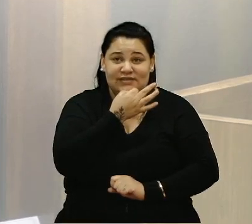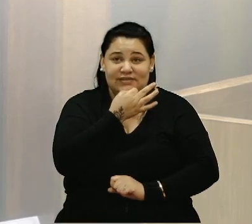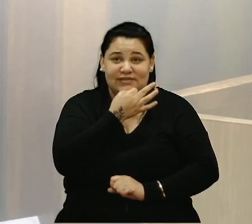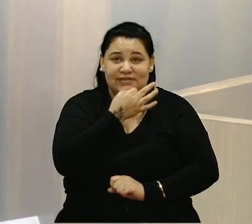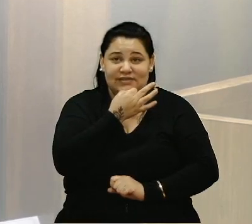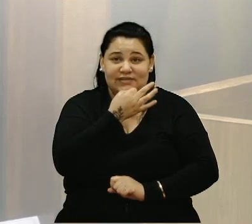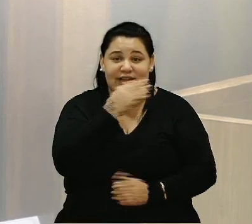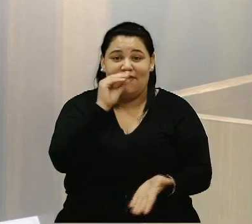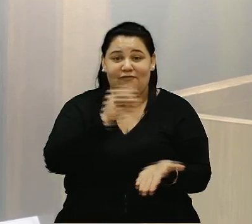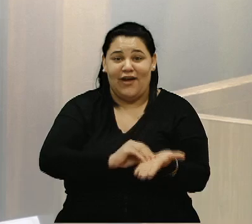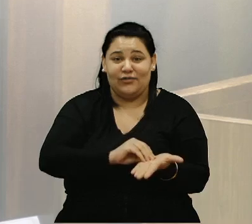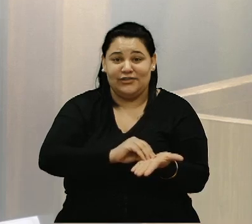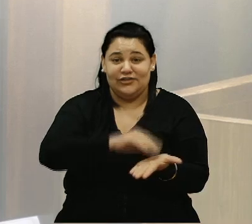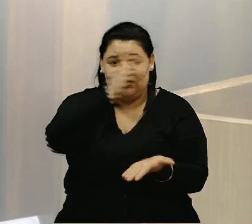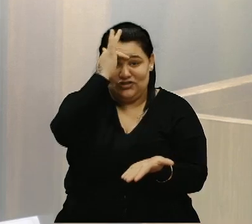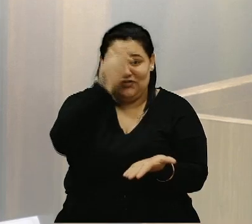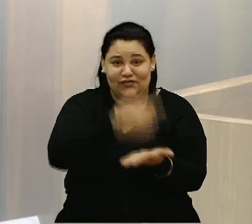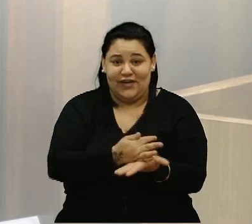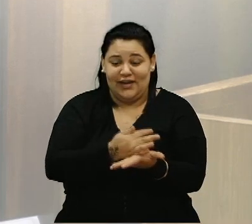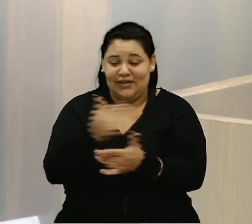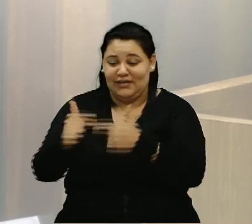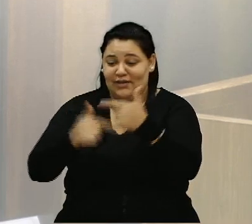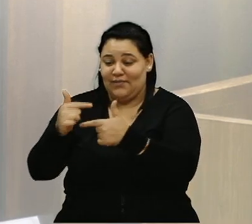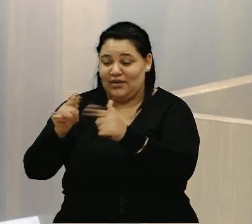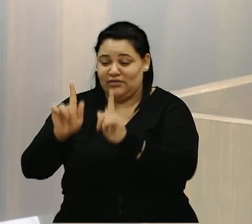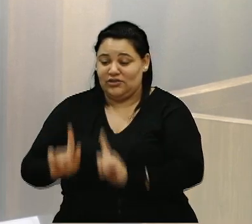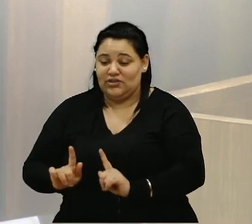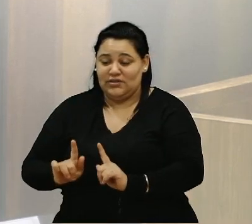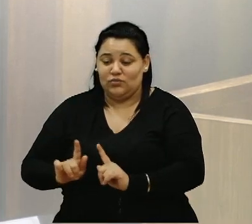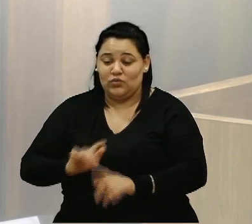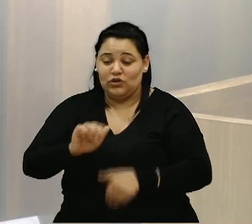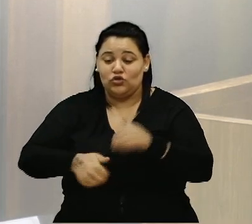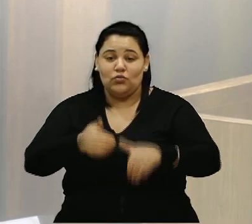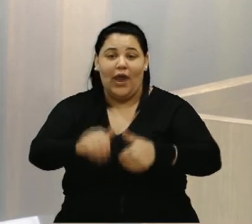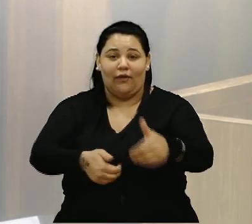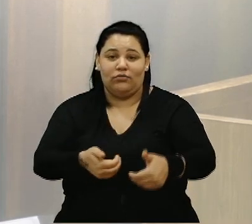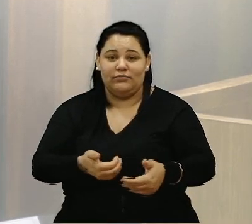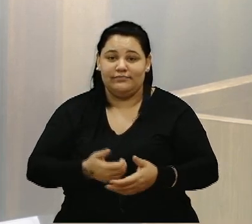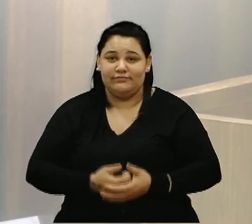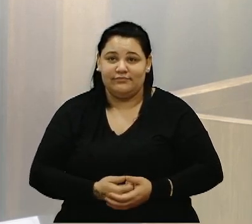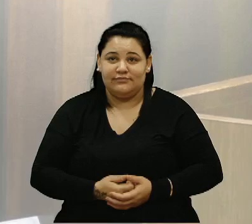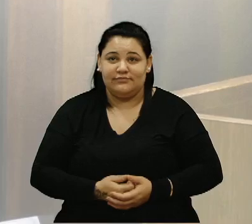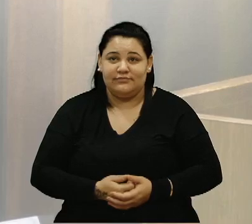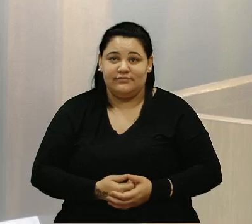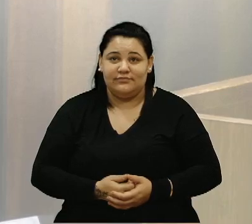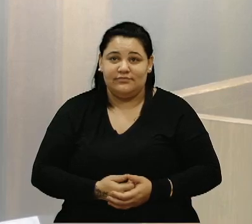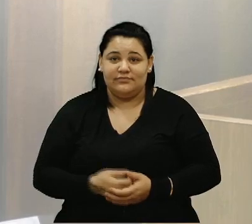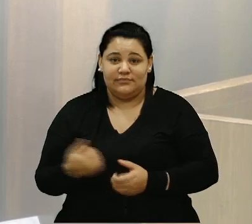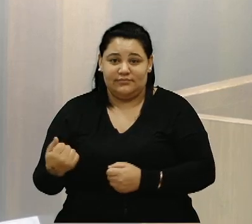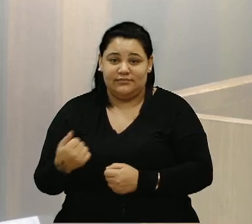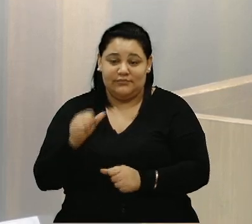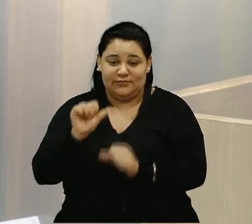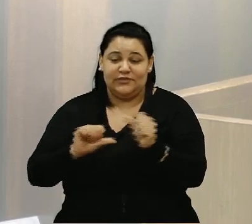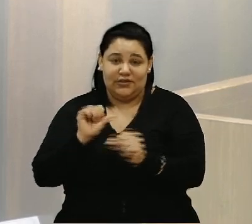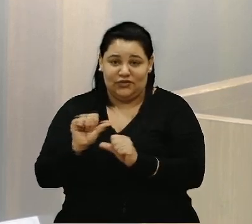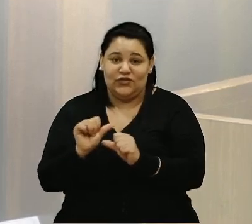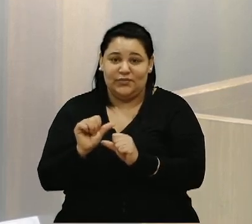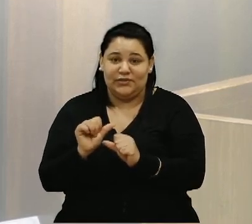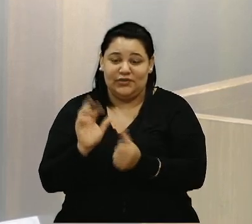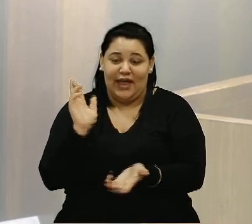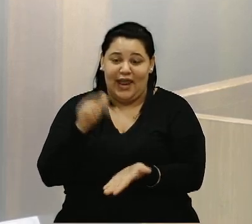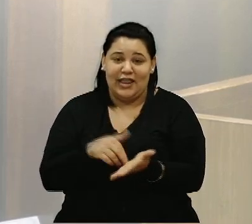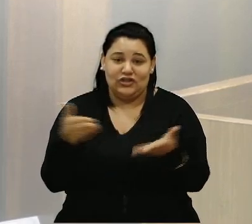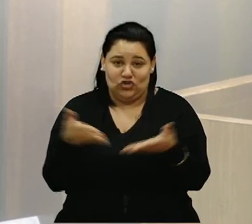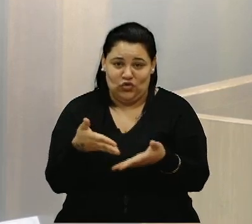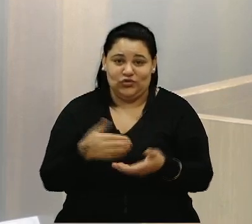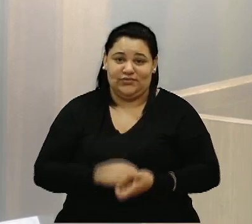de Fé e Trabalho da Gestão e dos Buracos, trazendo para a atualidade. É isso que nós